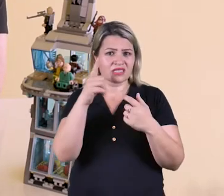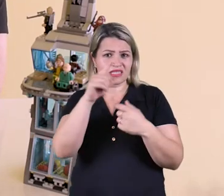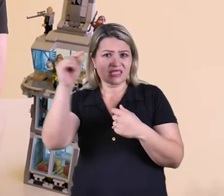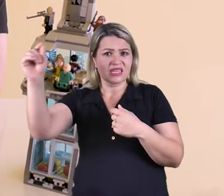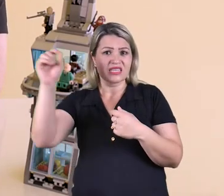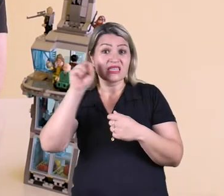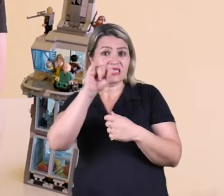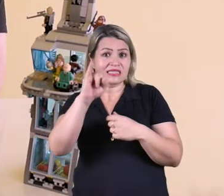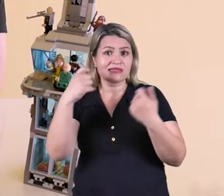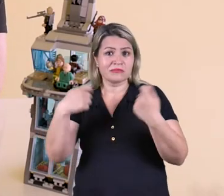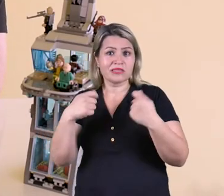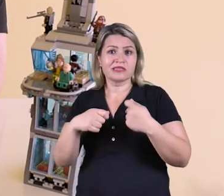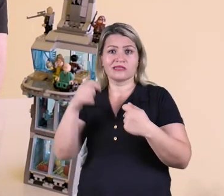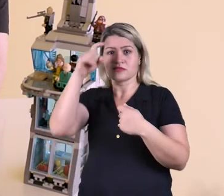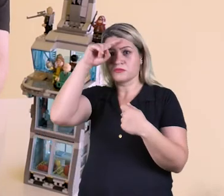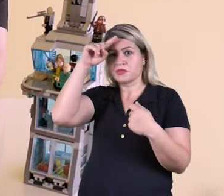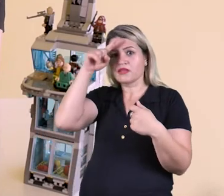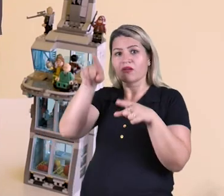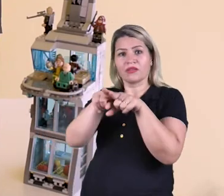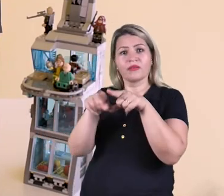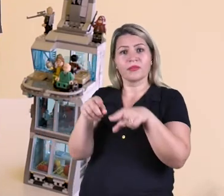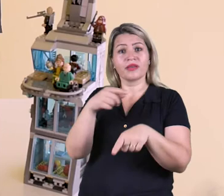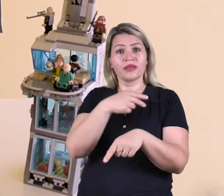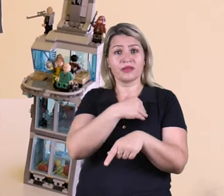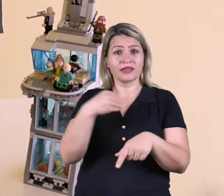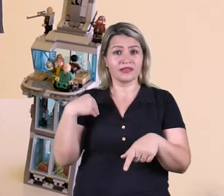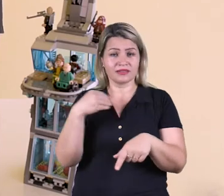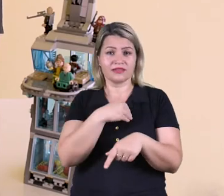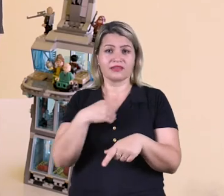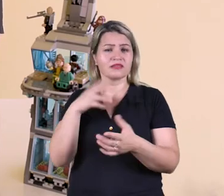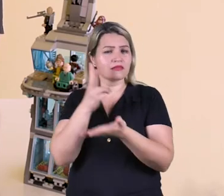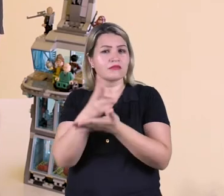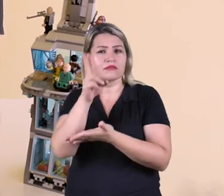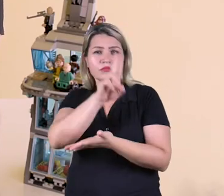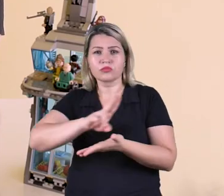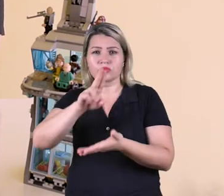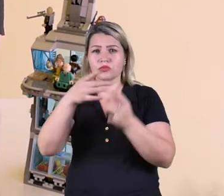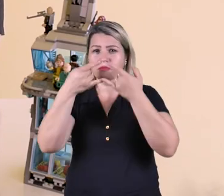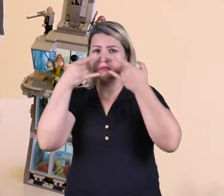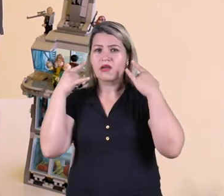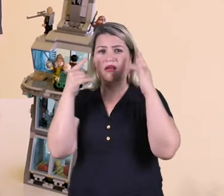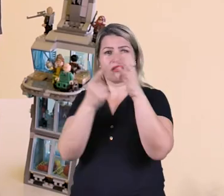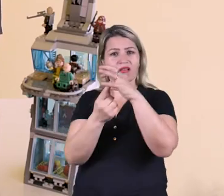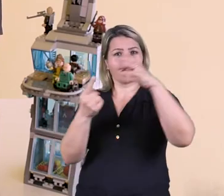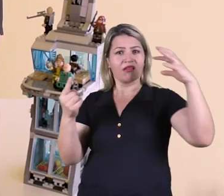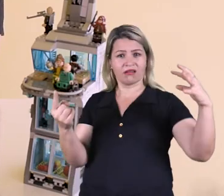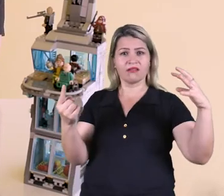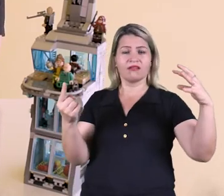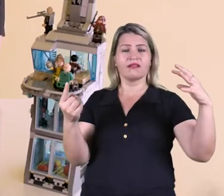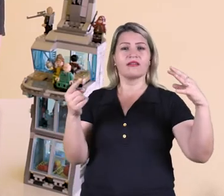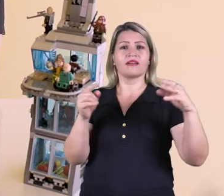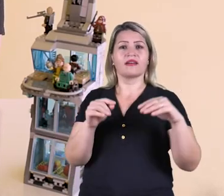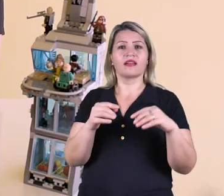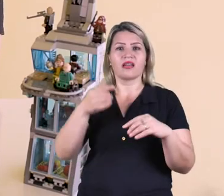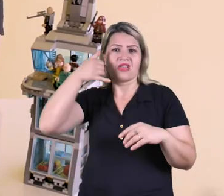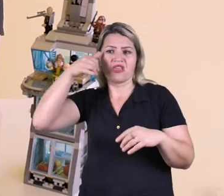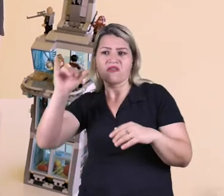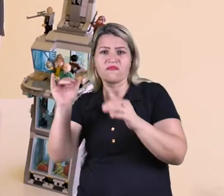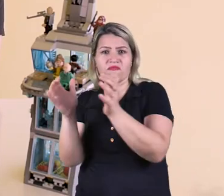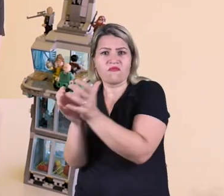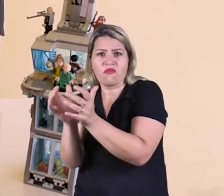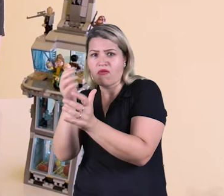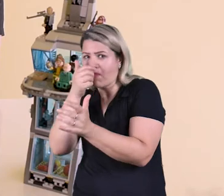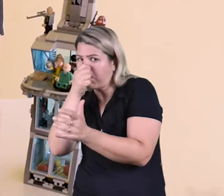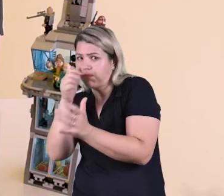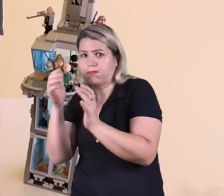muito urgente em hospitais e clínicas. E você deve sempre usar a máscara, respeitar o distanciamento social, evitar aglomerações,